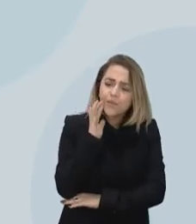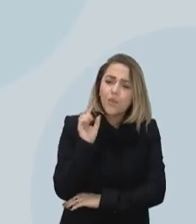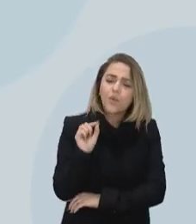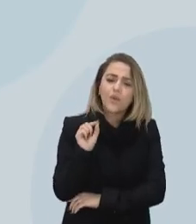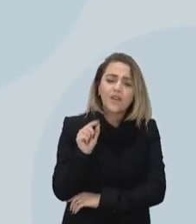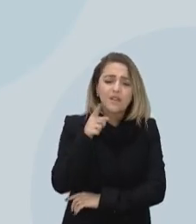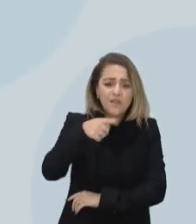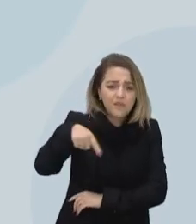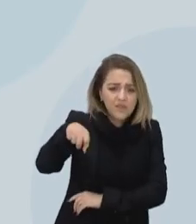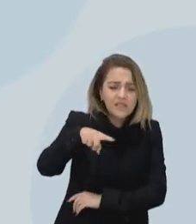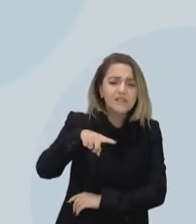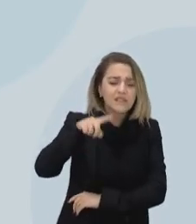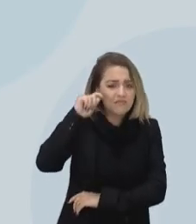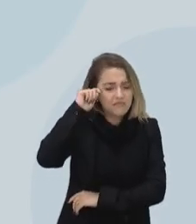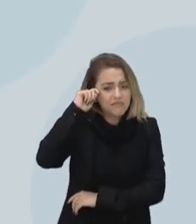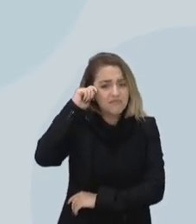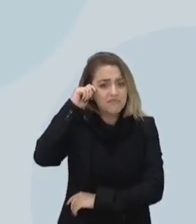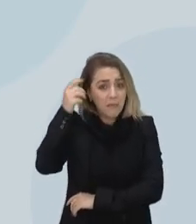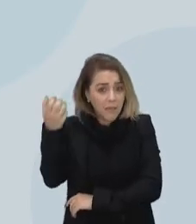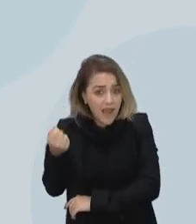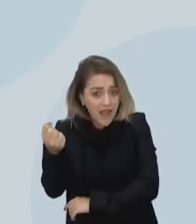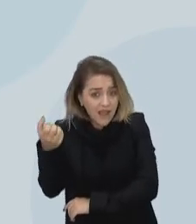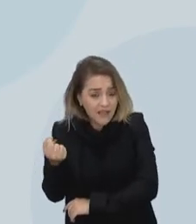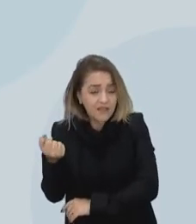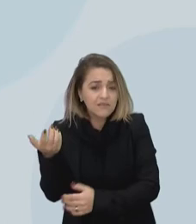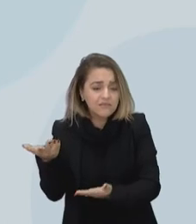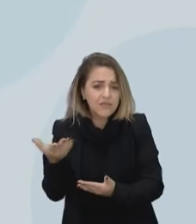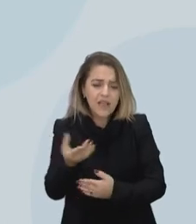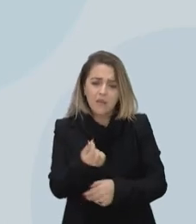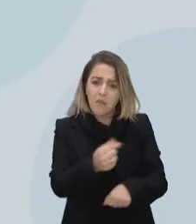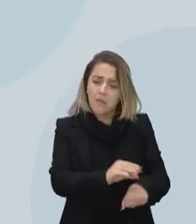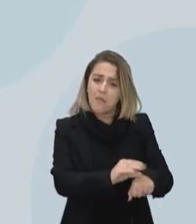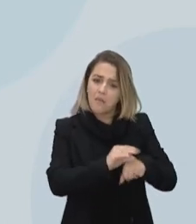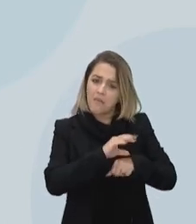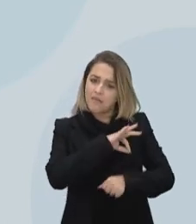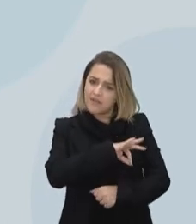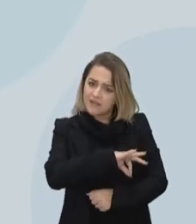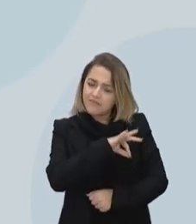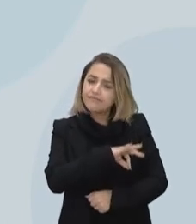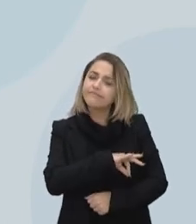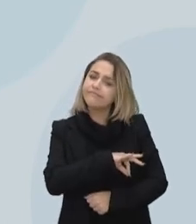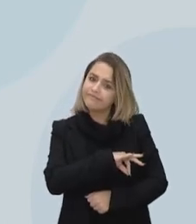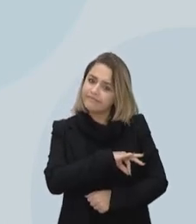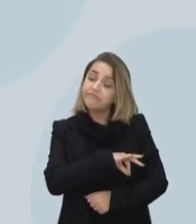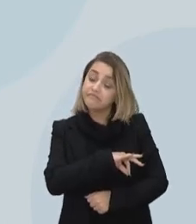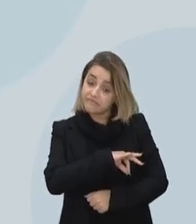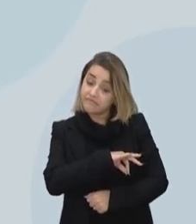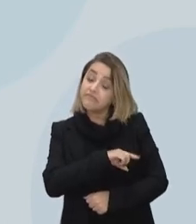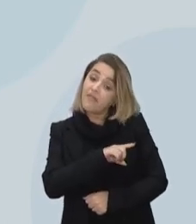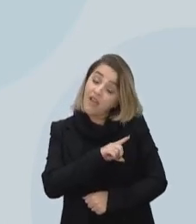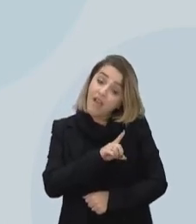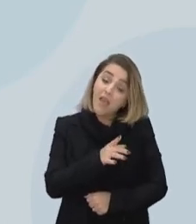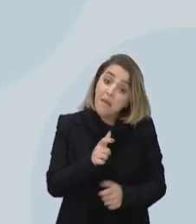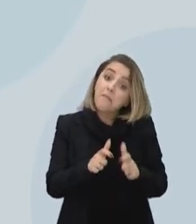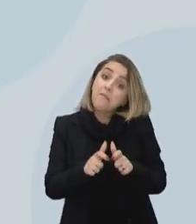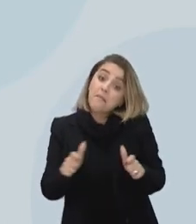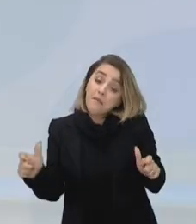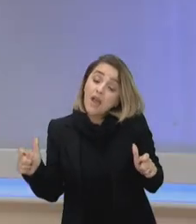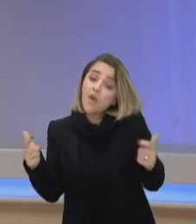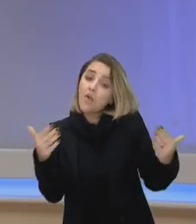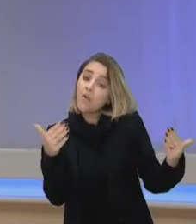se você é uma pessoa branca, só a chance de receber um salário maior, né? É muito grande, né? Do que as pessoas